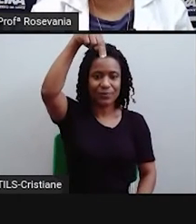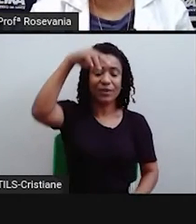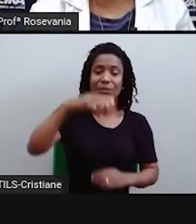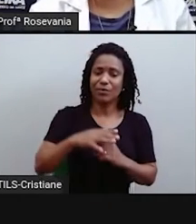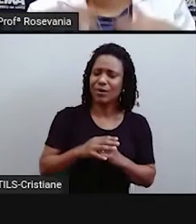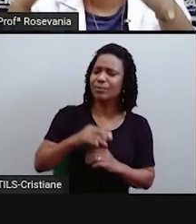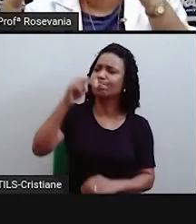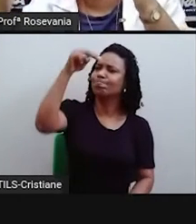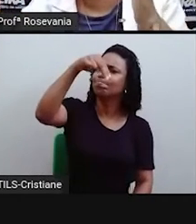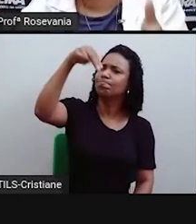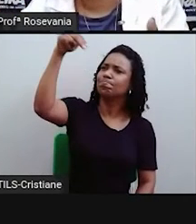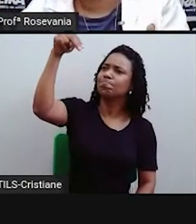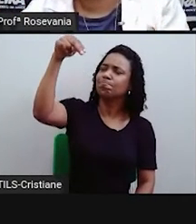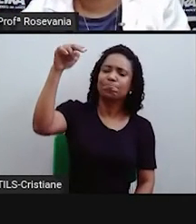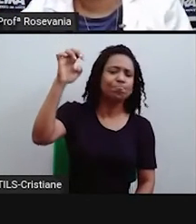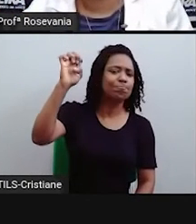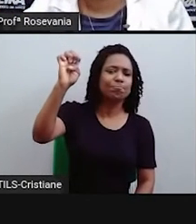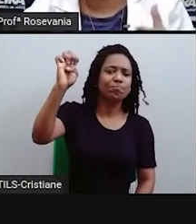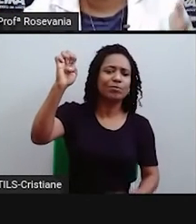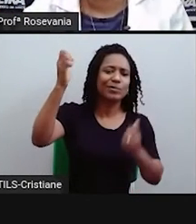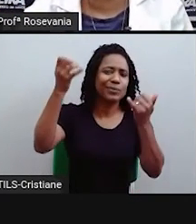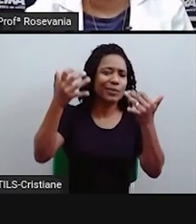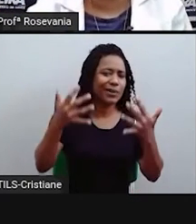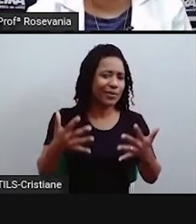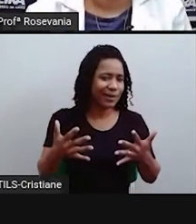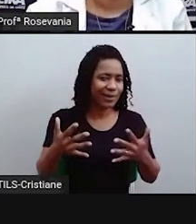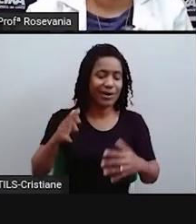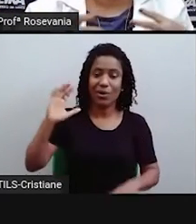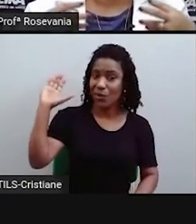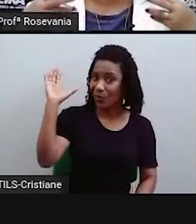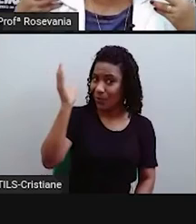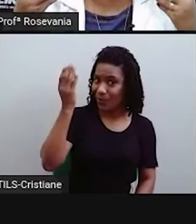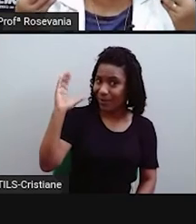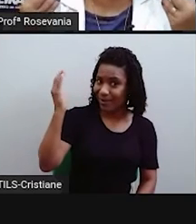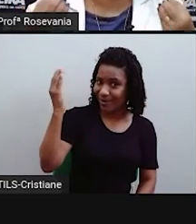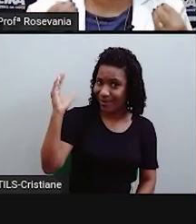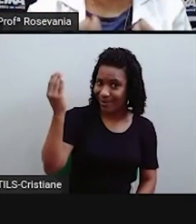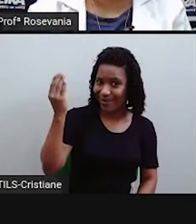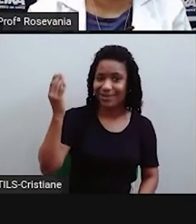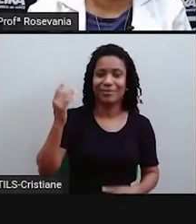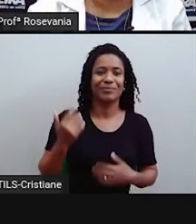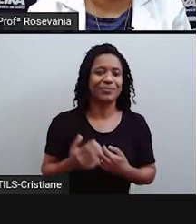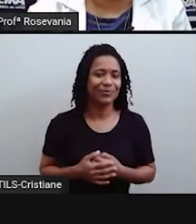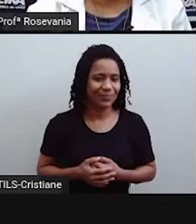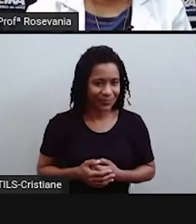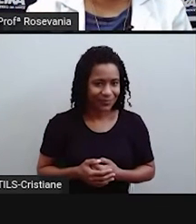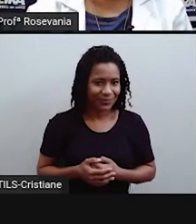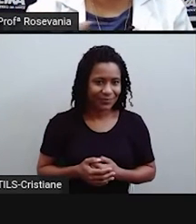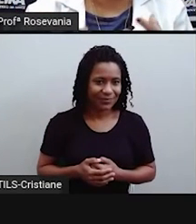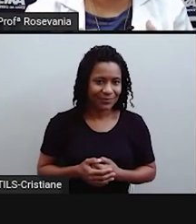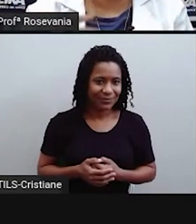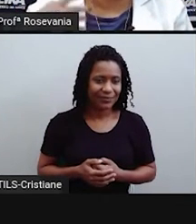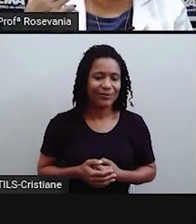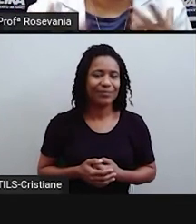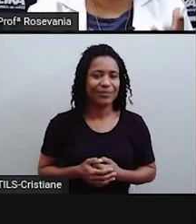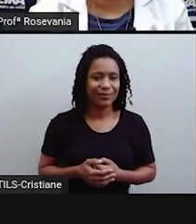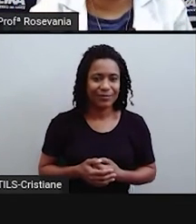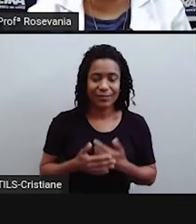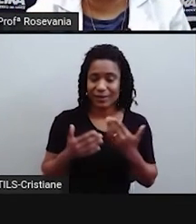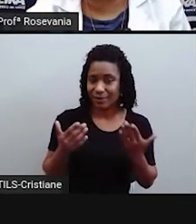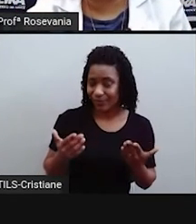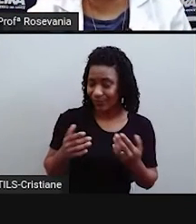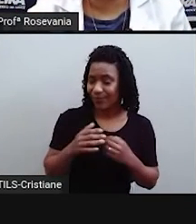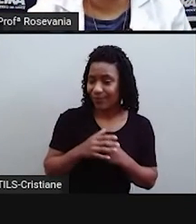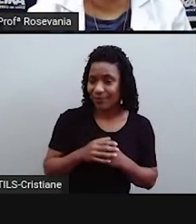nordeste, a gente fala sobre o clima semiárido, a gente chama atenção das questões do próprio